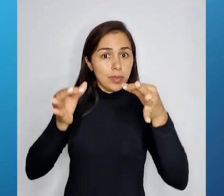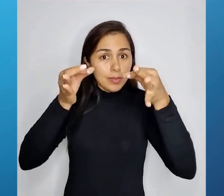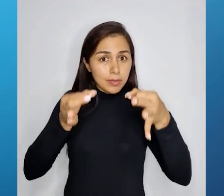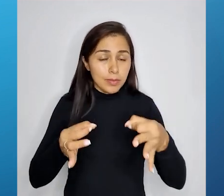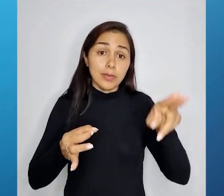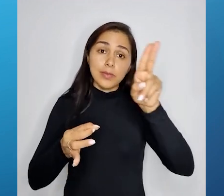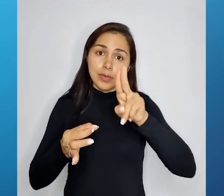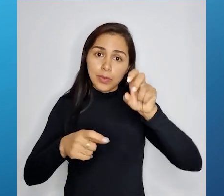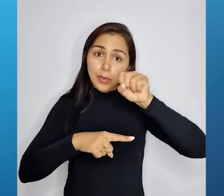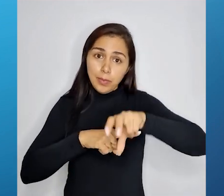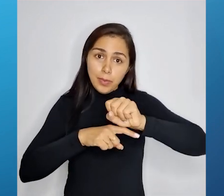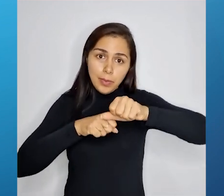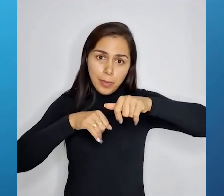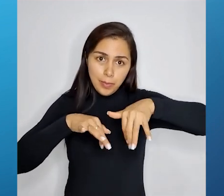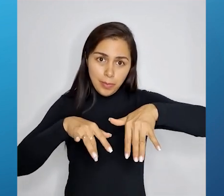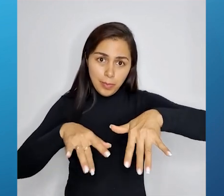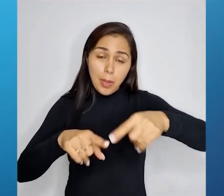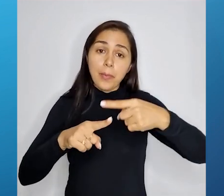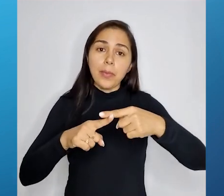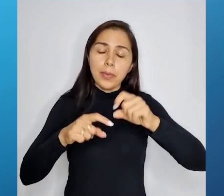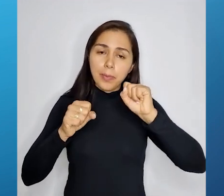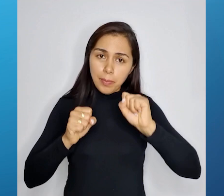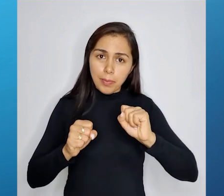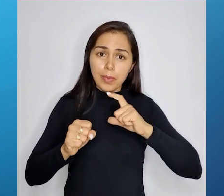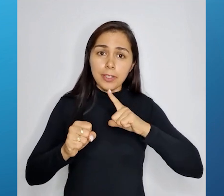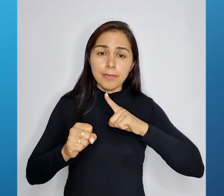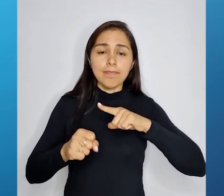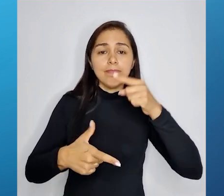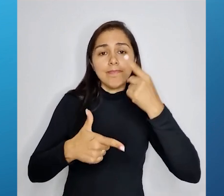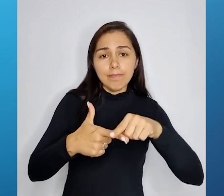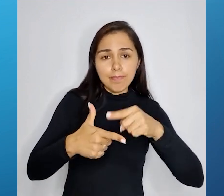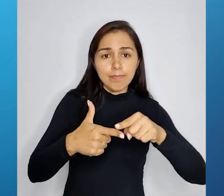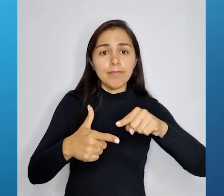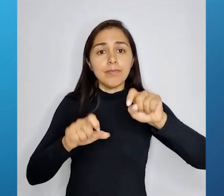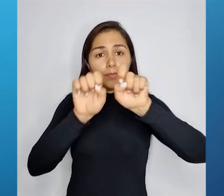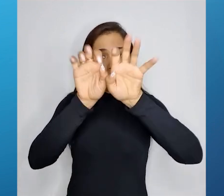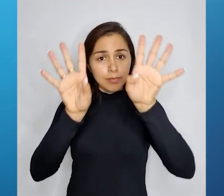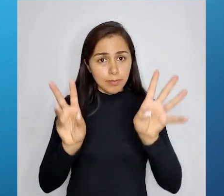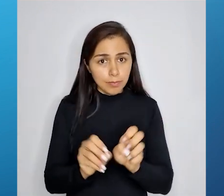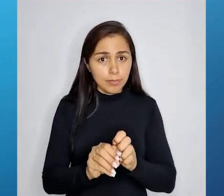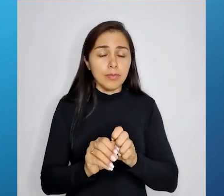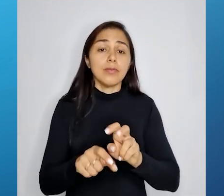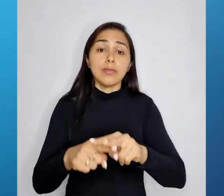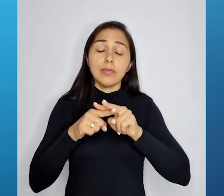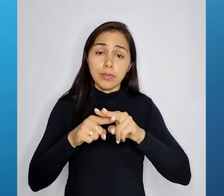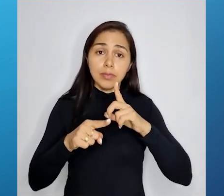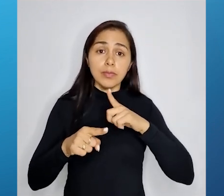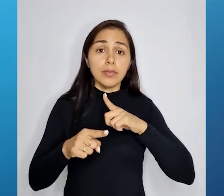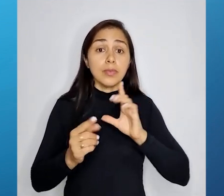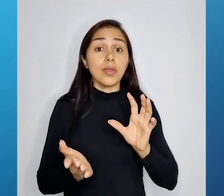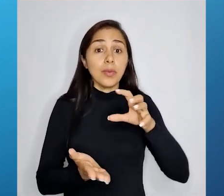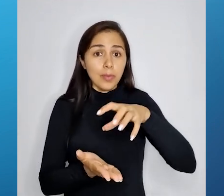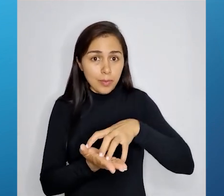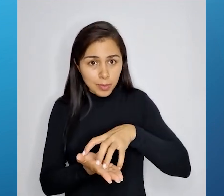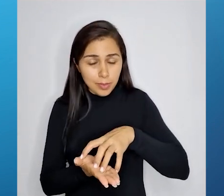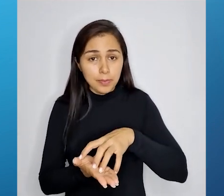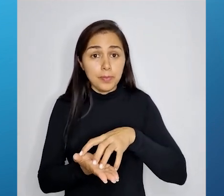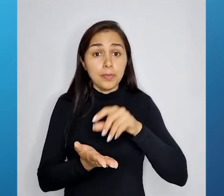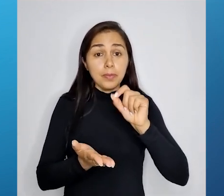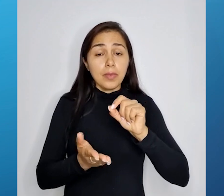contaminar ecossistemas. Então, esses órgãos fiscalizadores liberam, liberam esse